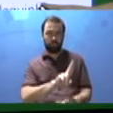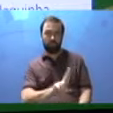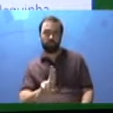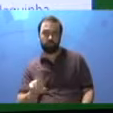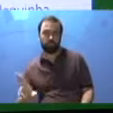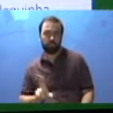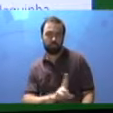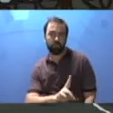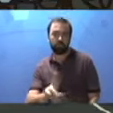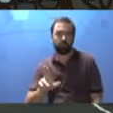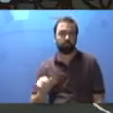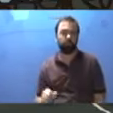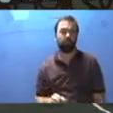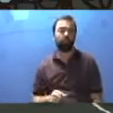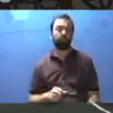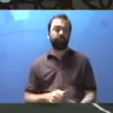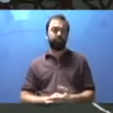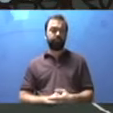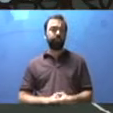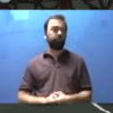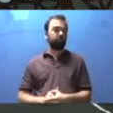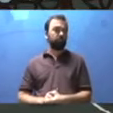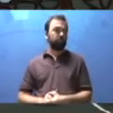etiqueta ou plaquinha. Tá?